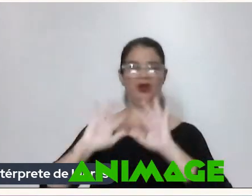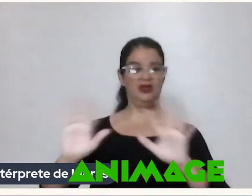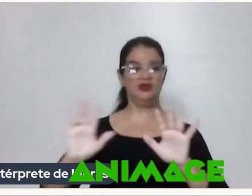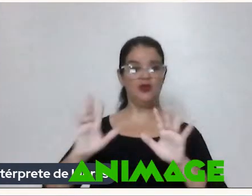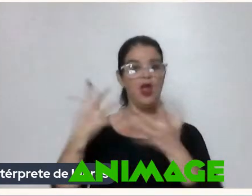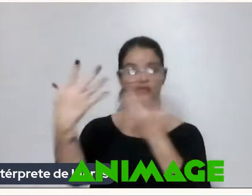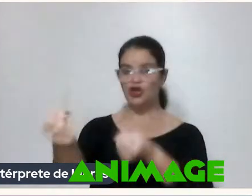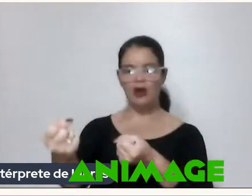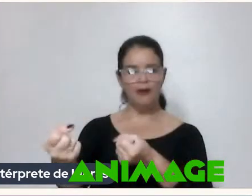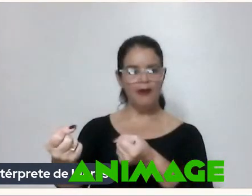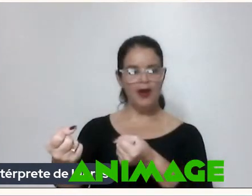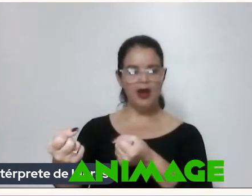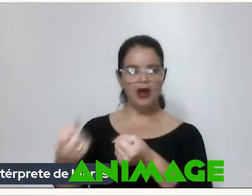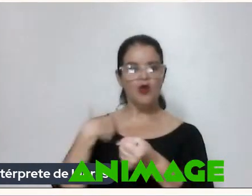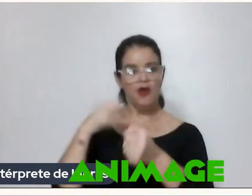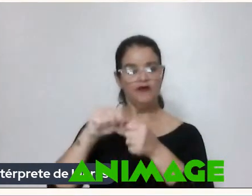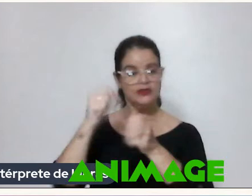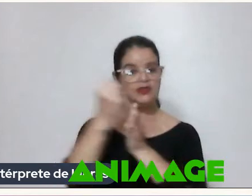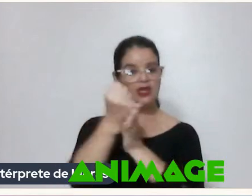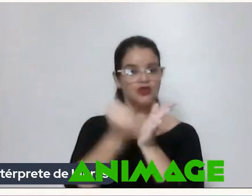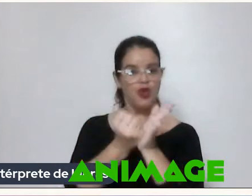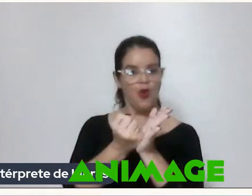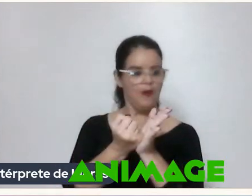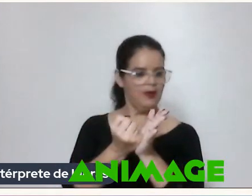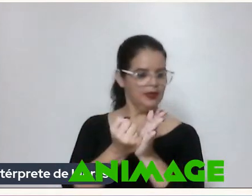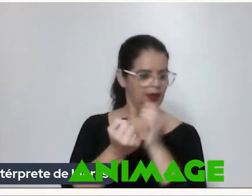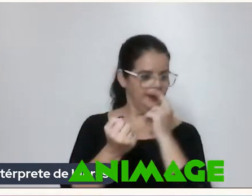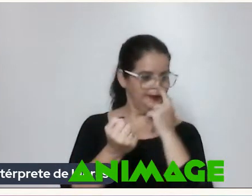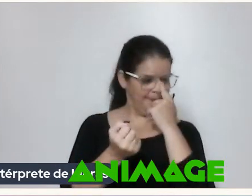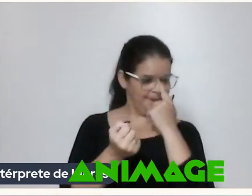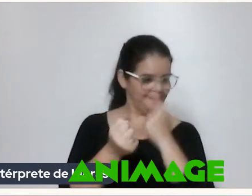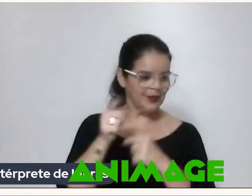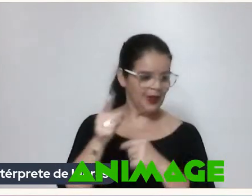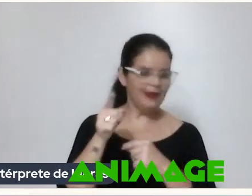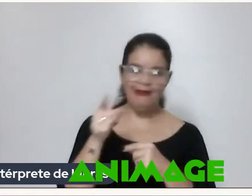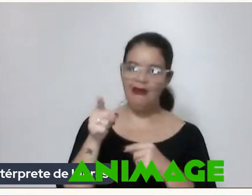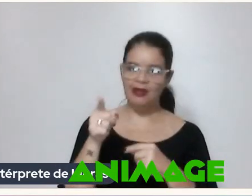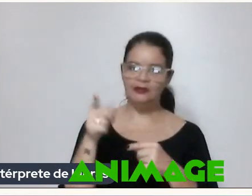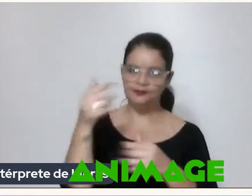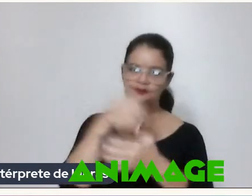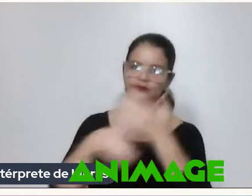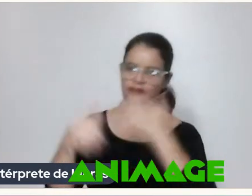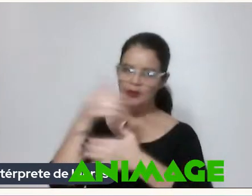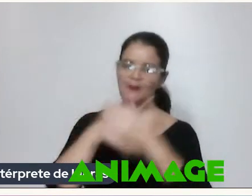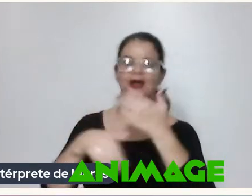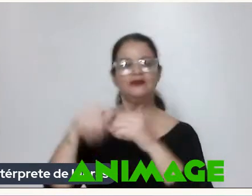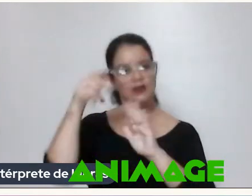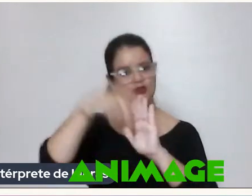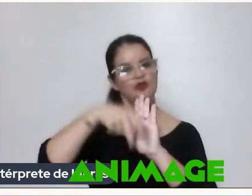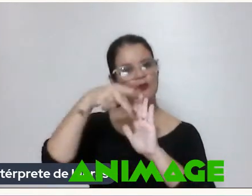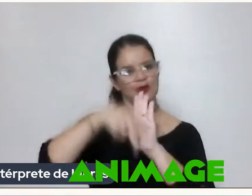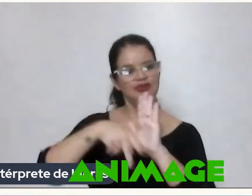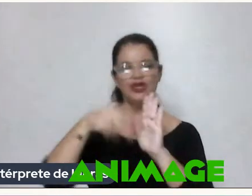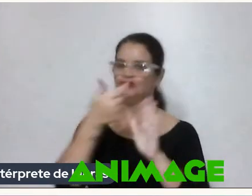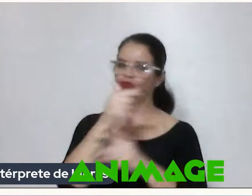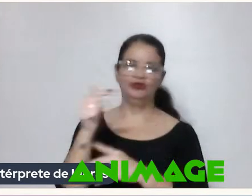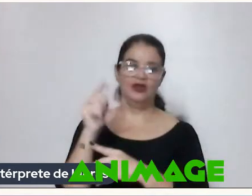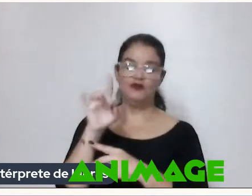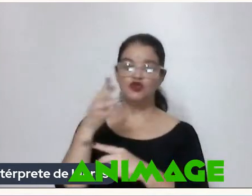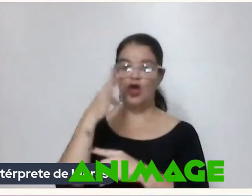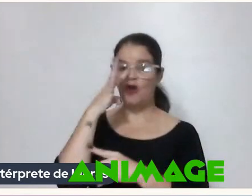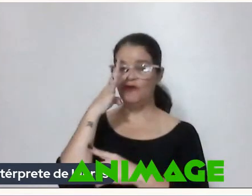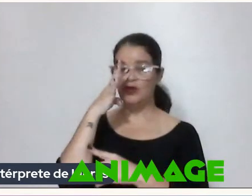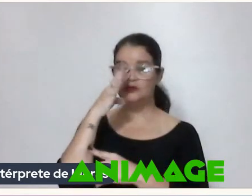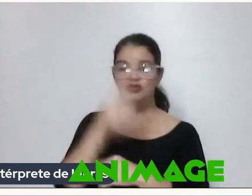toparam Que eu fizesse O documentário E ele não teve Uma participação Durante o projeto Ele só foi Assistir o filme